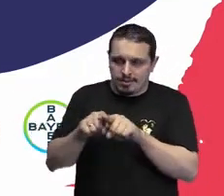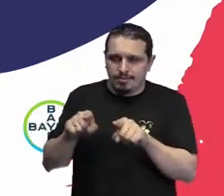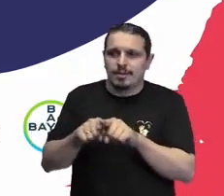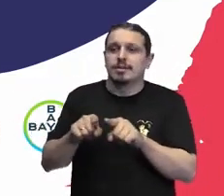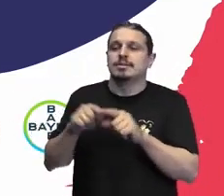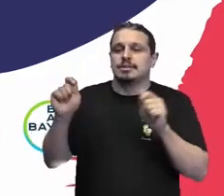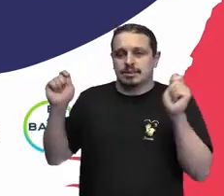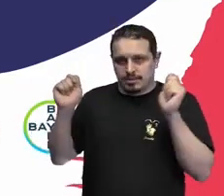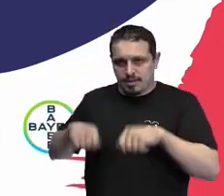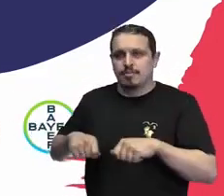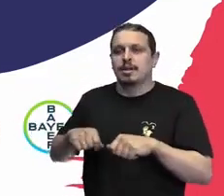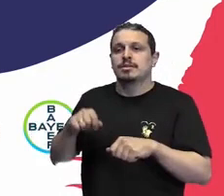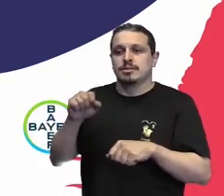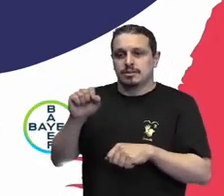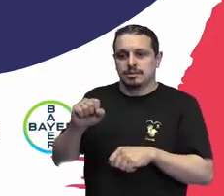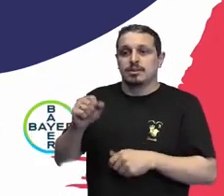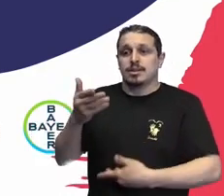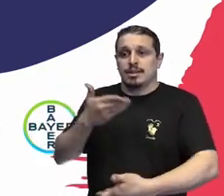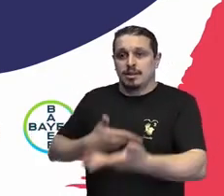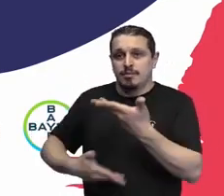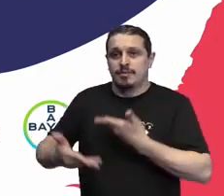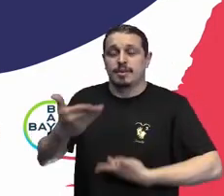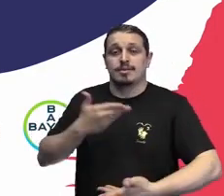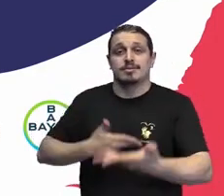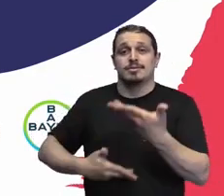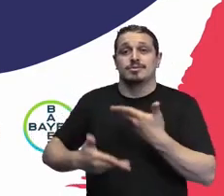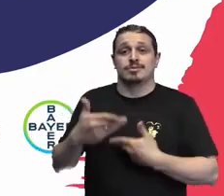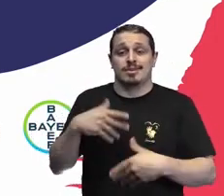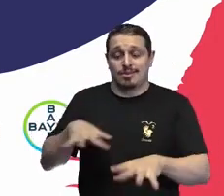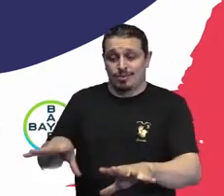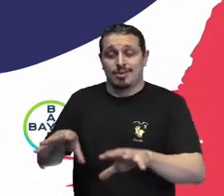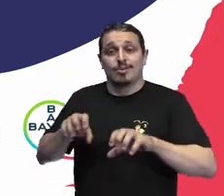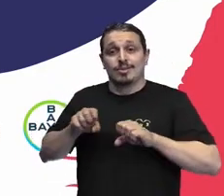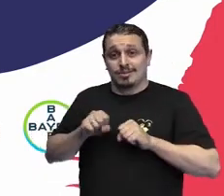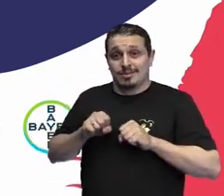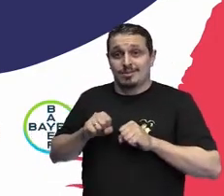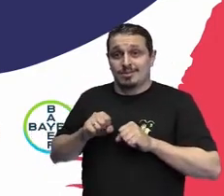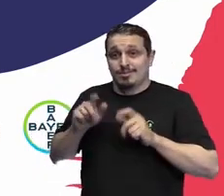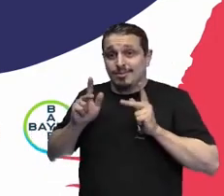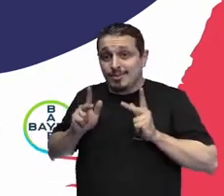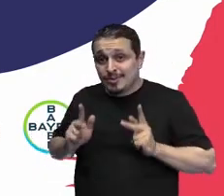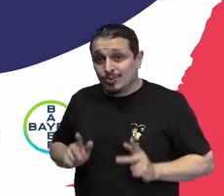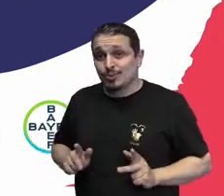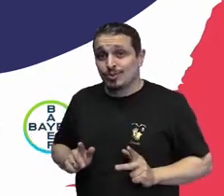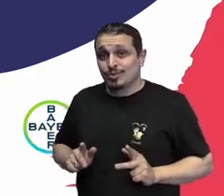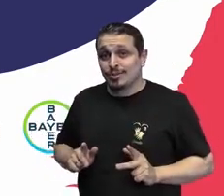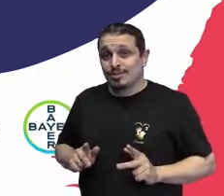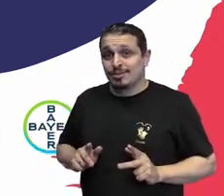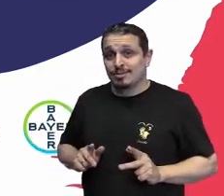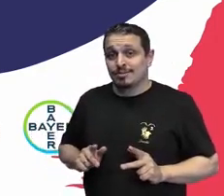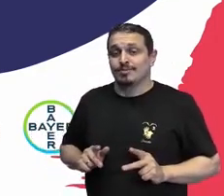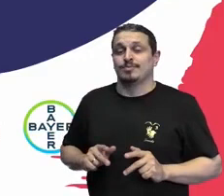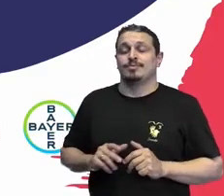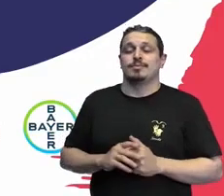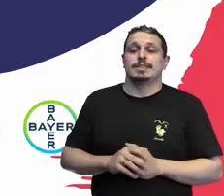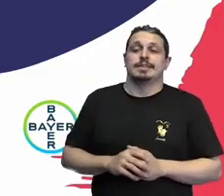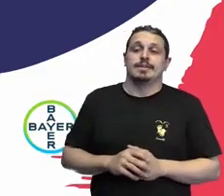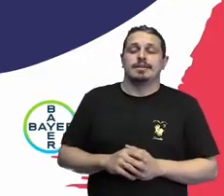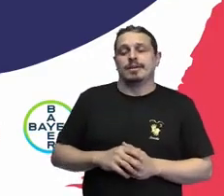receber, reter, desenvolver essas pessoas e conseguir